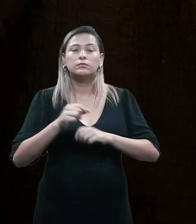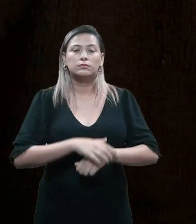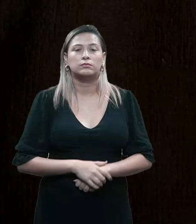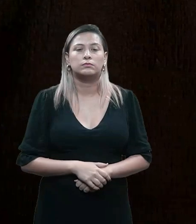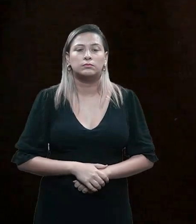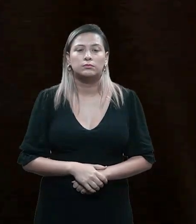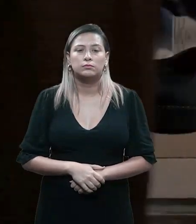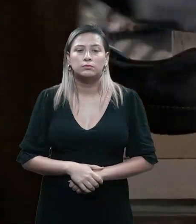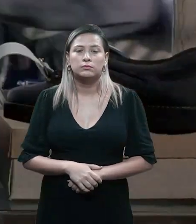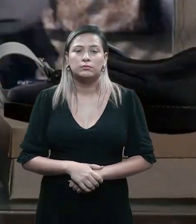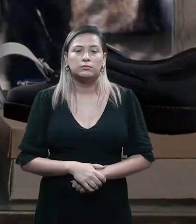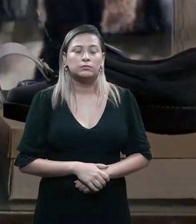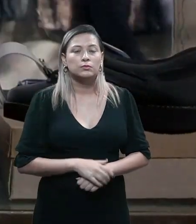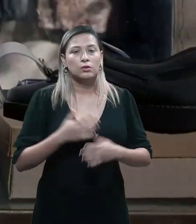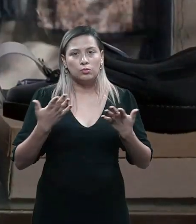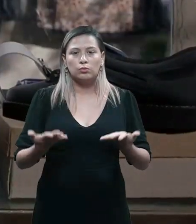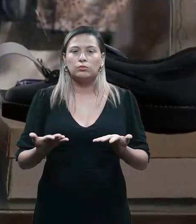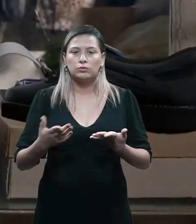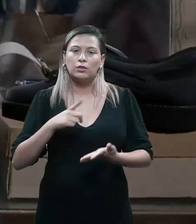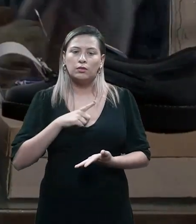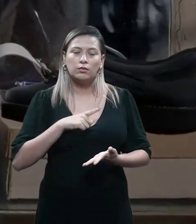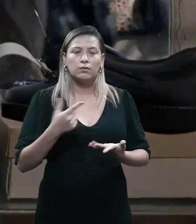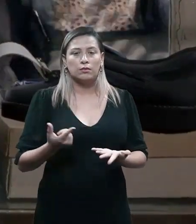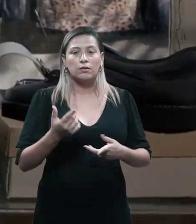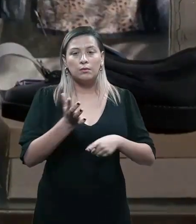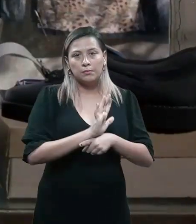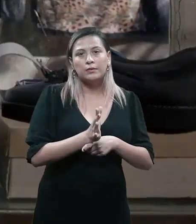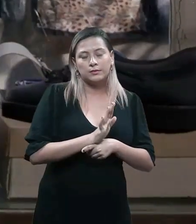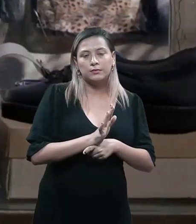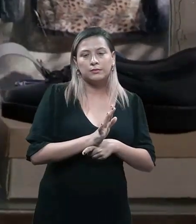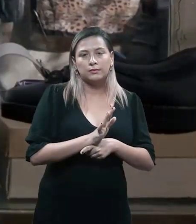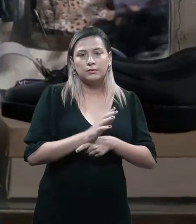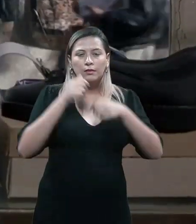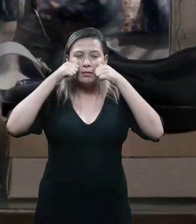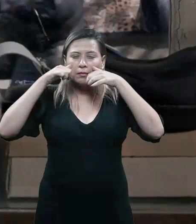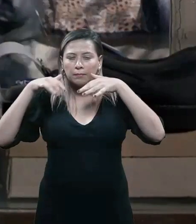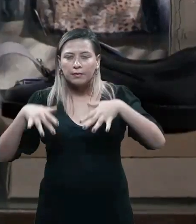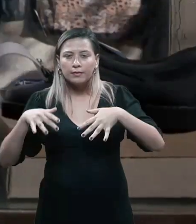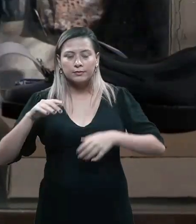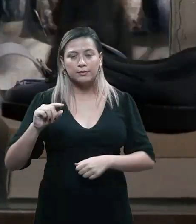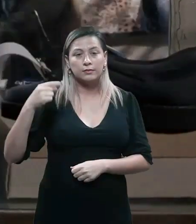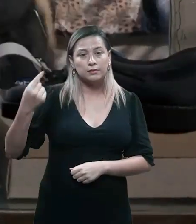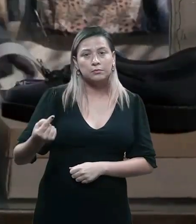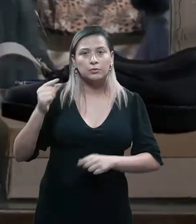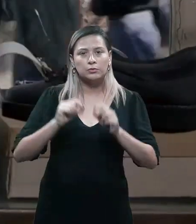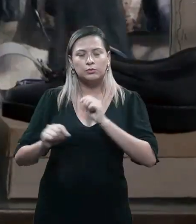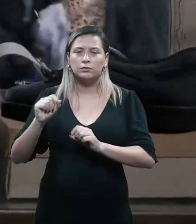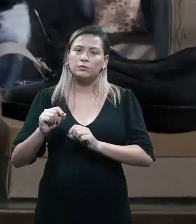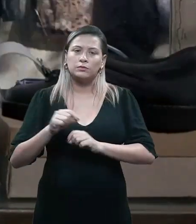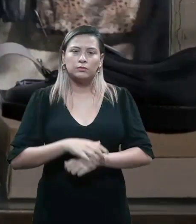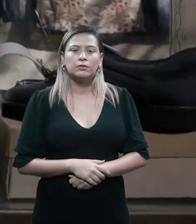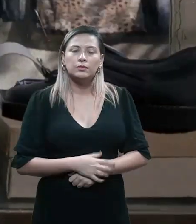digerir uma cena dramática. Após a cena dramática, você tem aquela cena de digestão